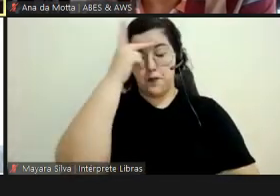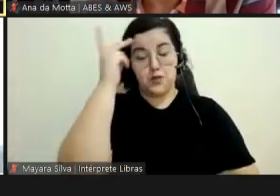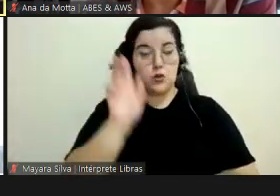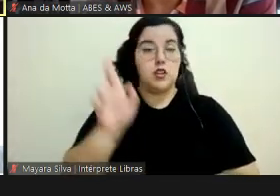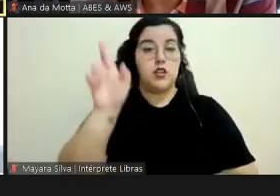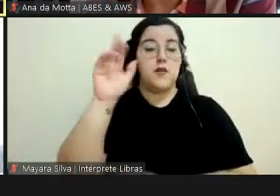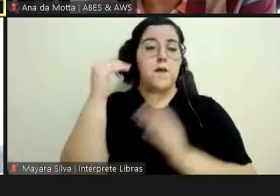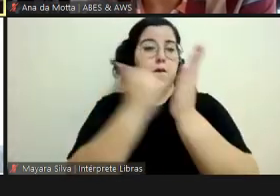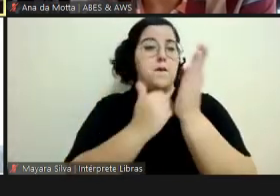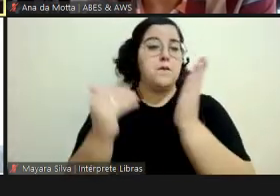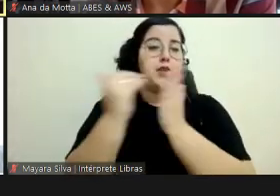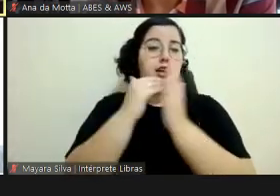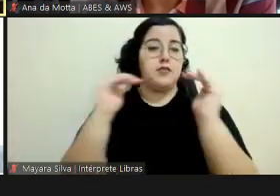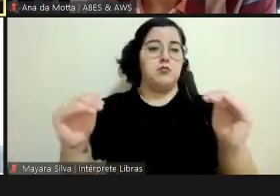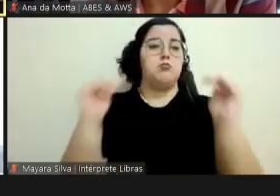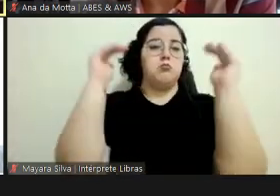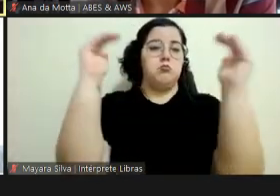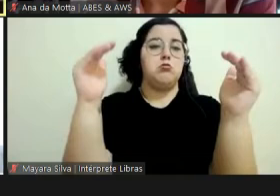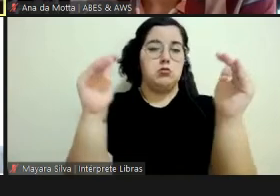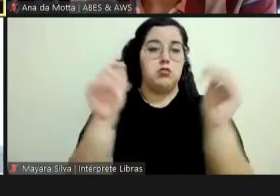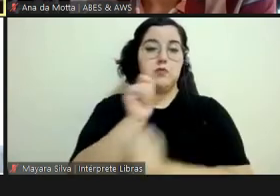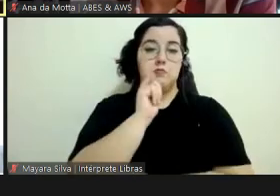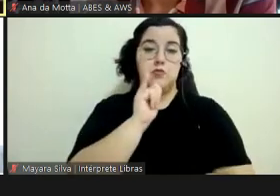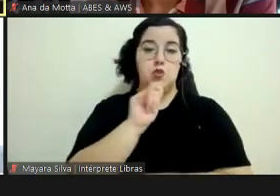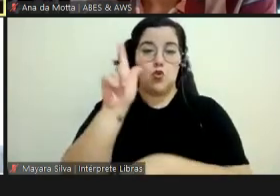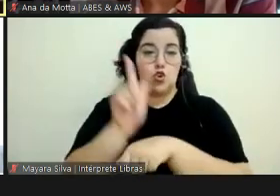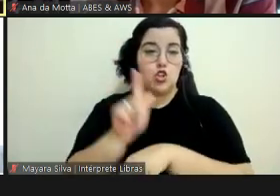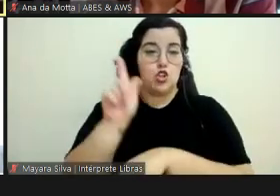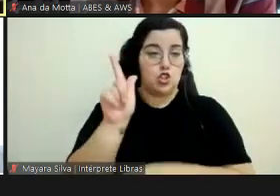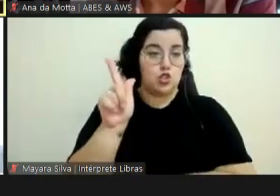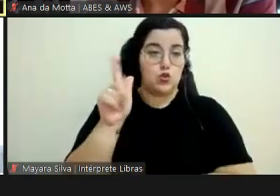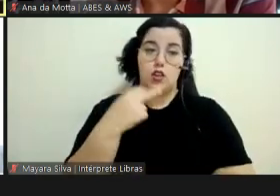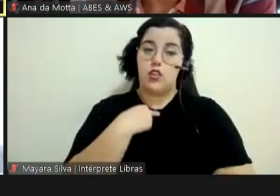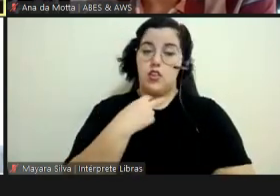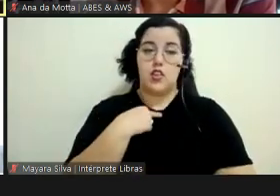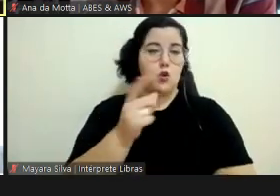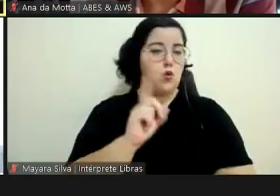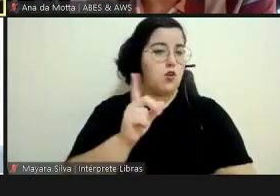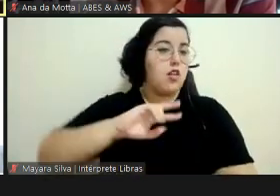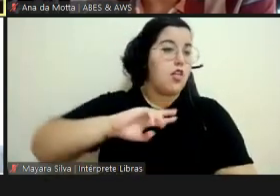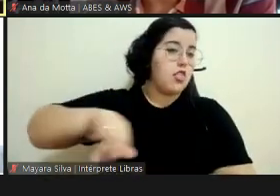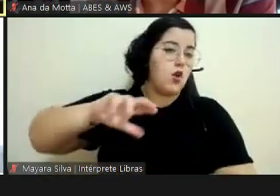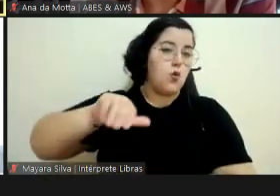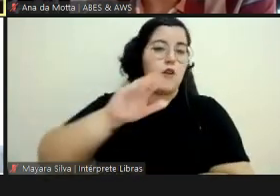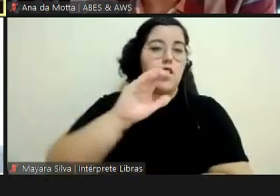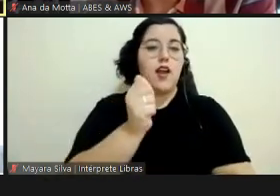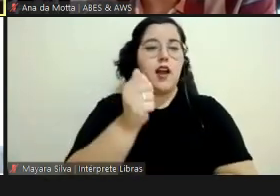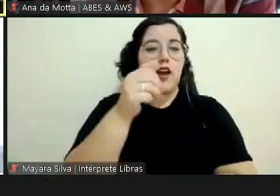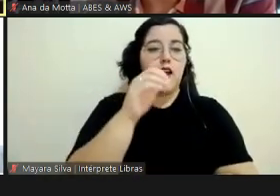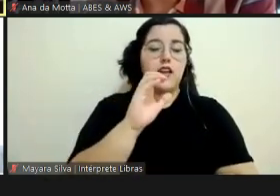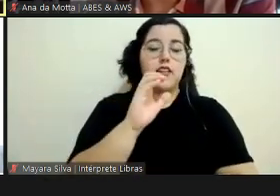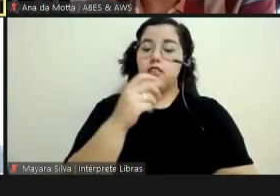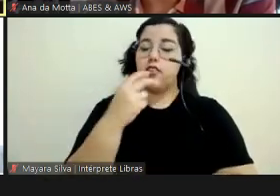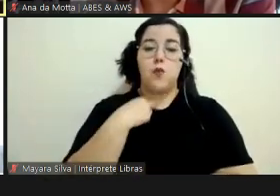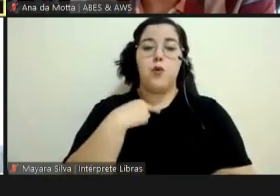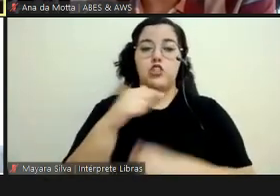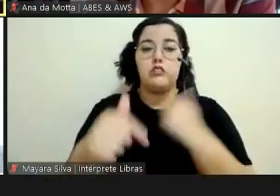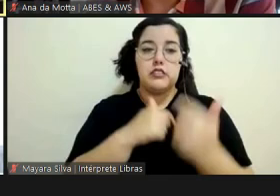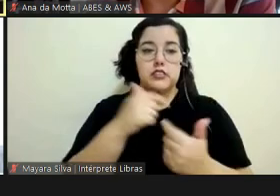Maior clareza, né, o gestor não é um papel acumulado, então, o gestor não pode acumular, então, se vocês encontrarem, eles já sabem que está errado.